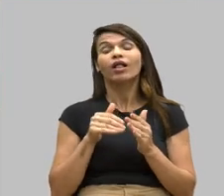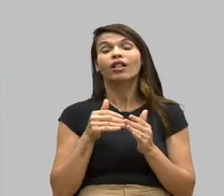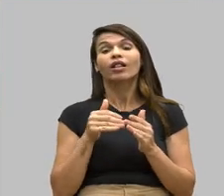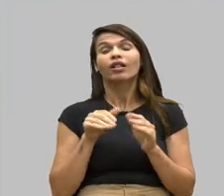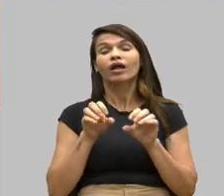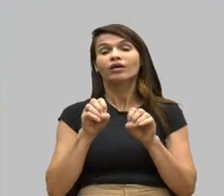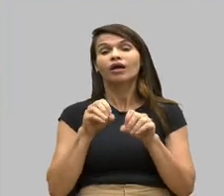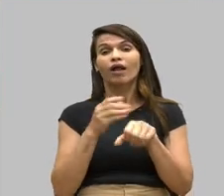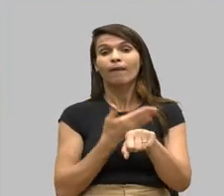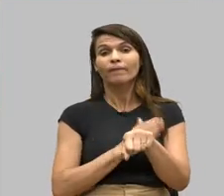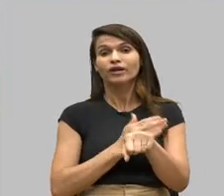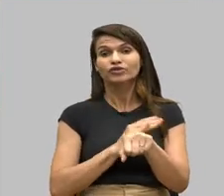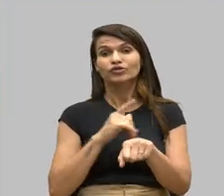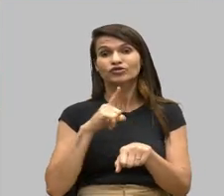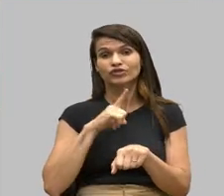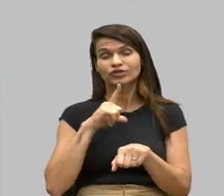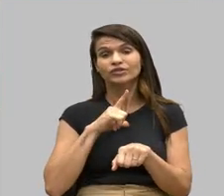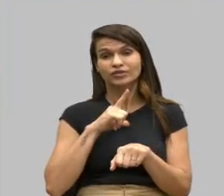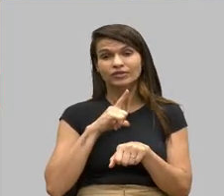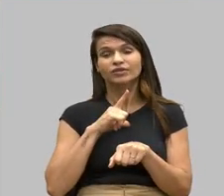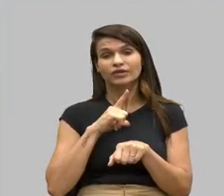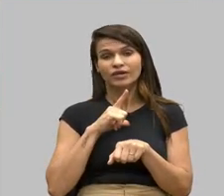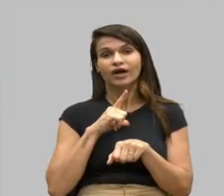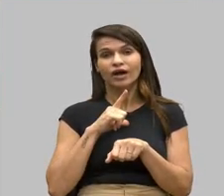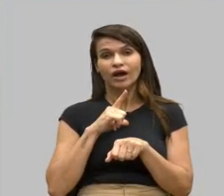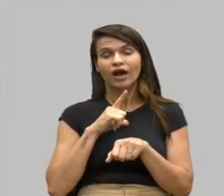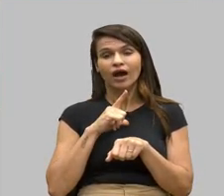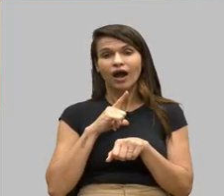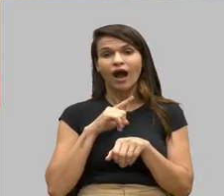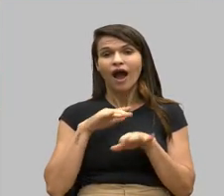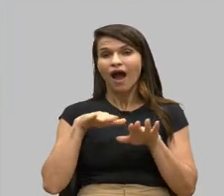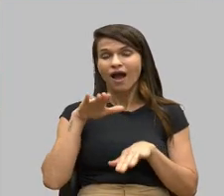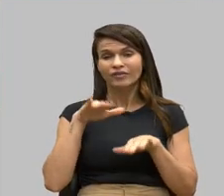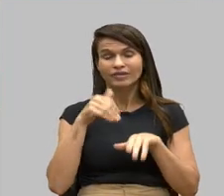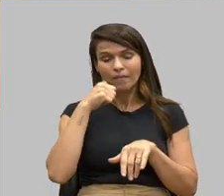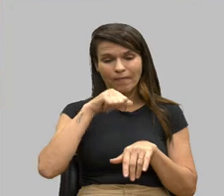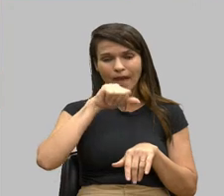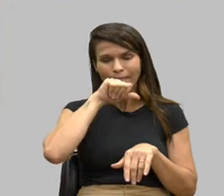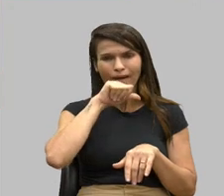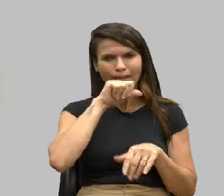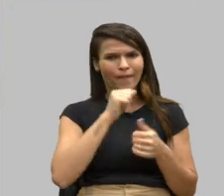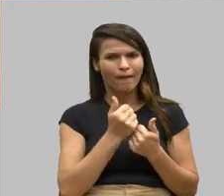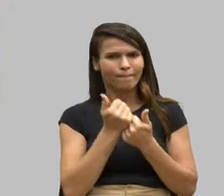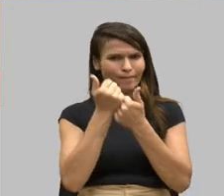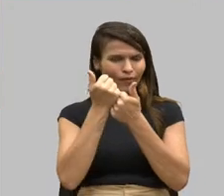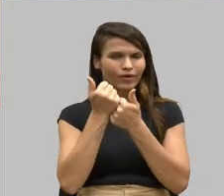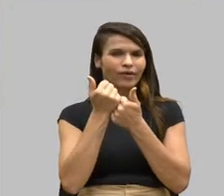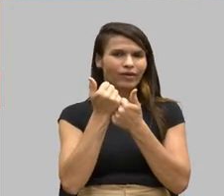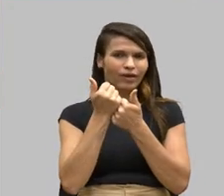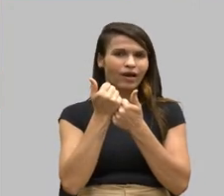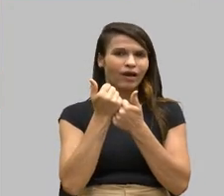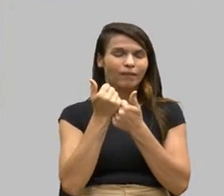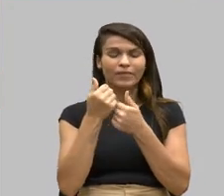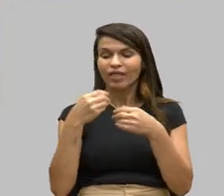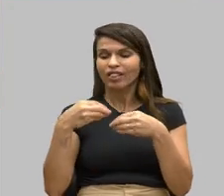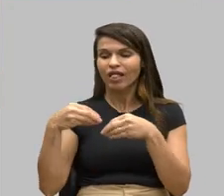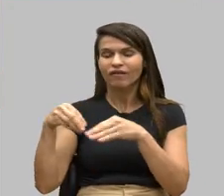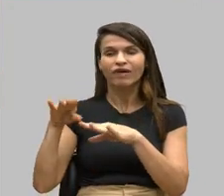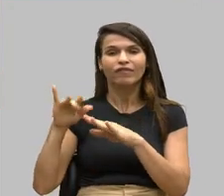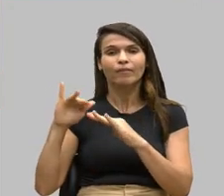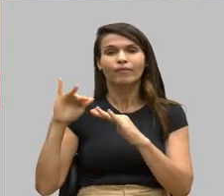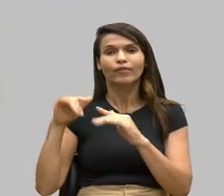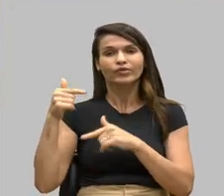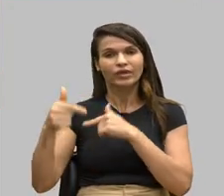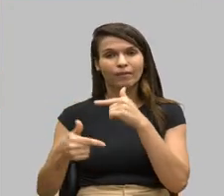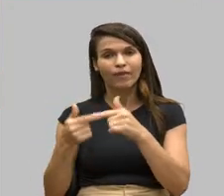a minha mãe ia me ajudar a manusear o microscópio, por exemplo. A minha mãe me deixava no trabalho, mas voltava na